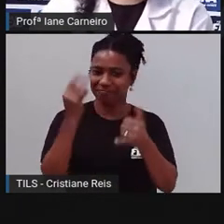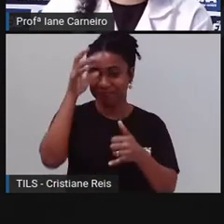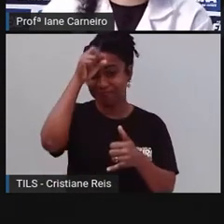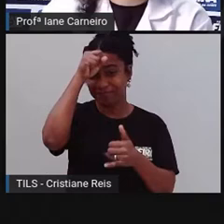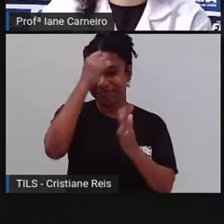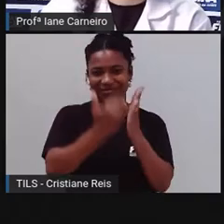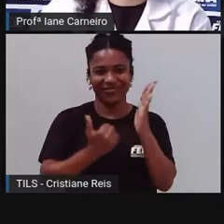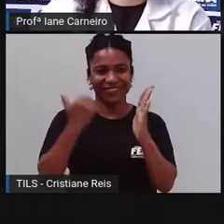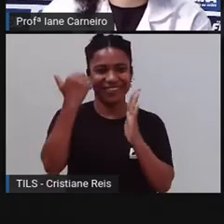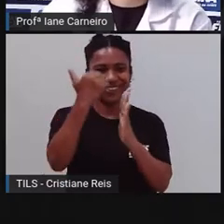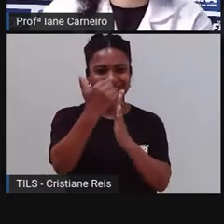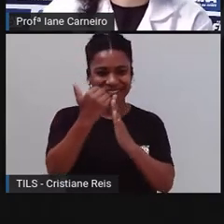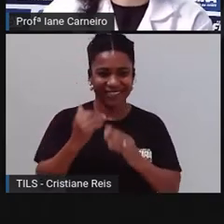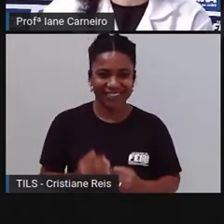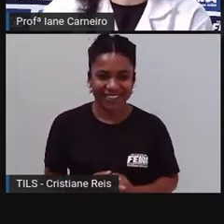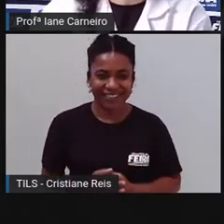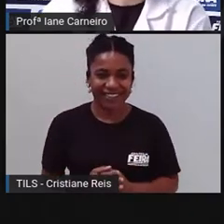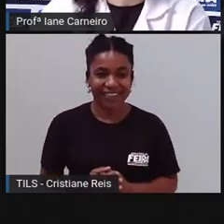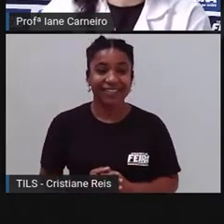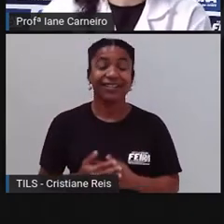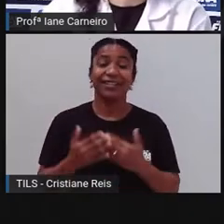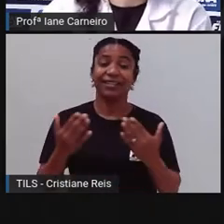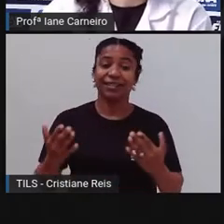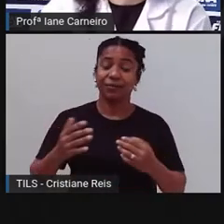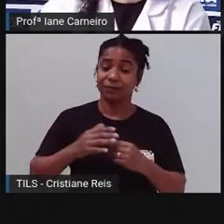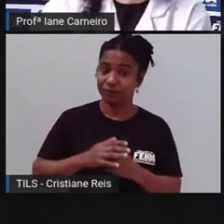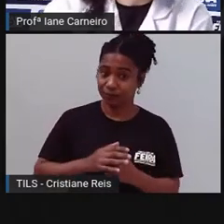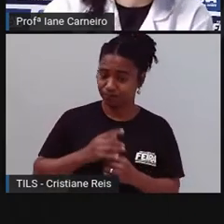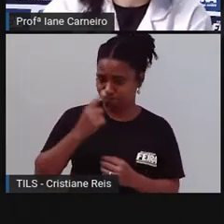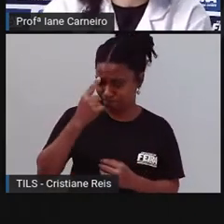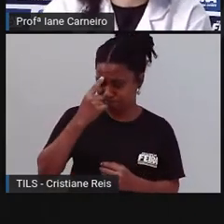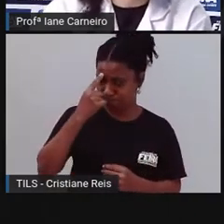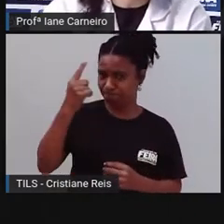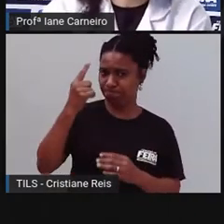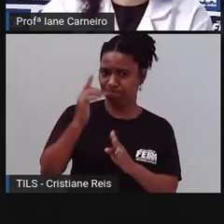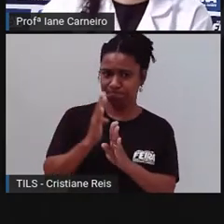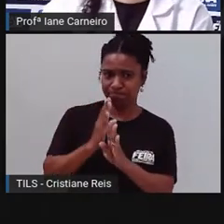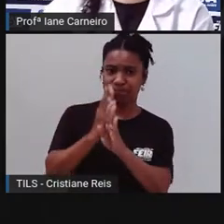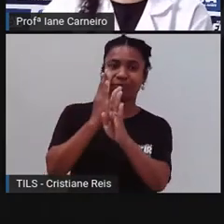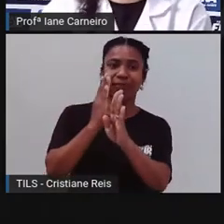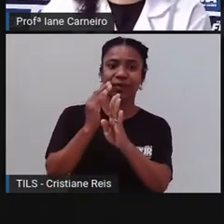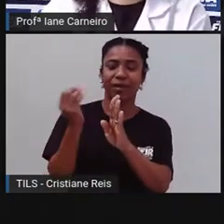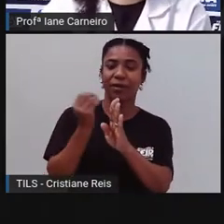adivinhas, elas são perguntas em formato de charadas, né?